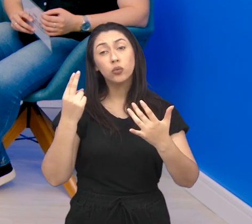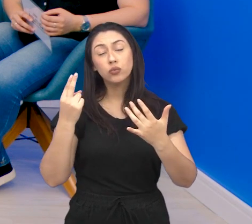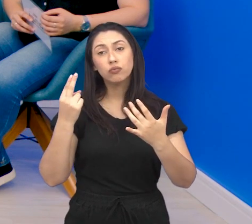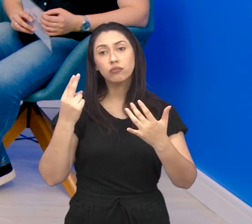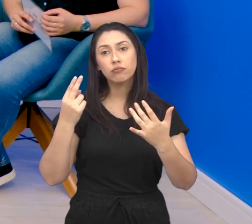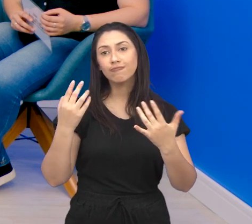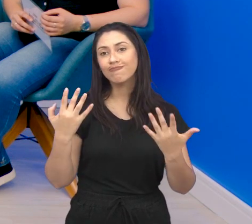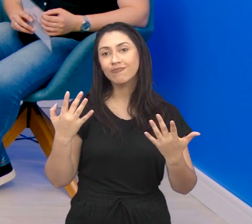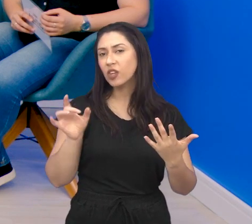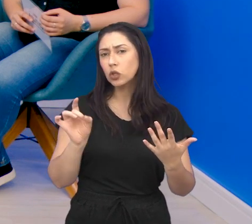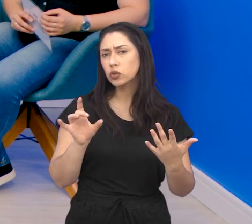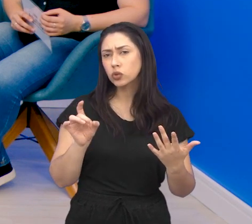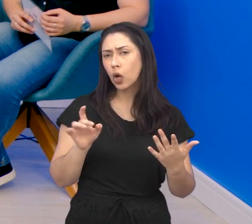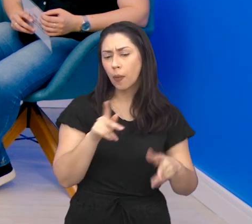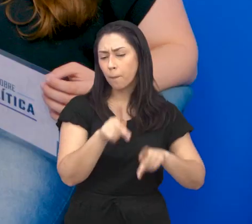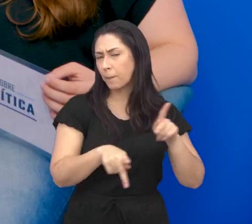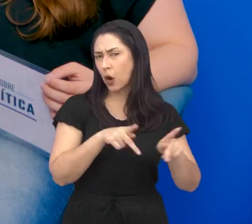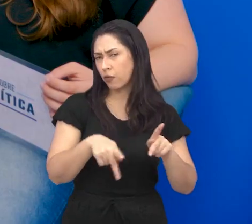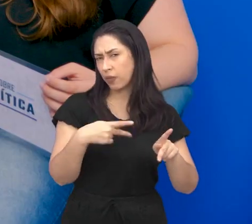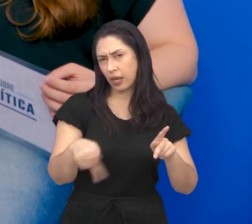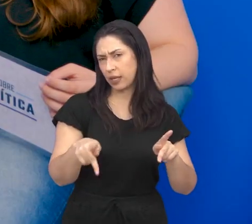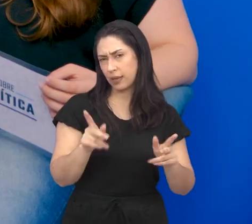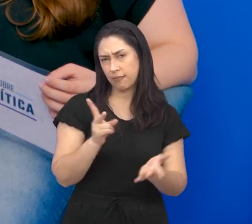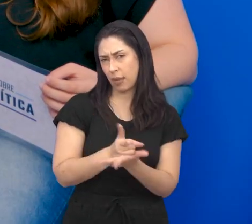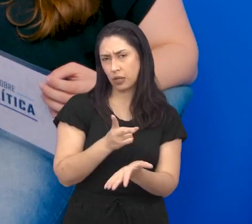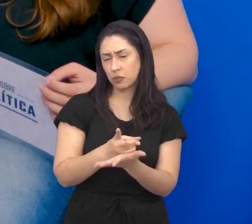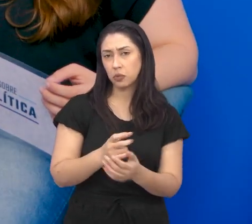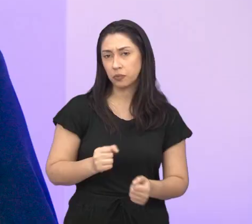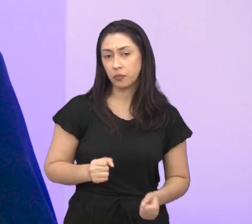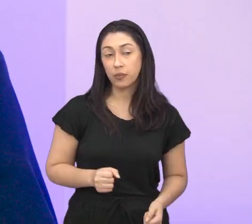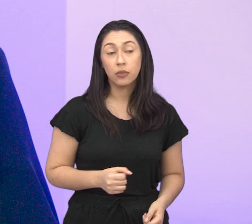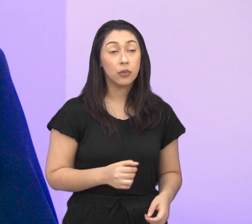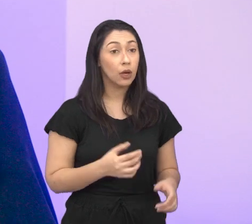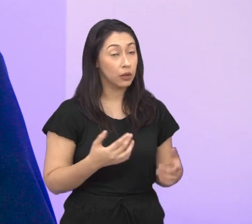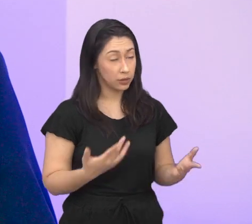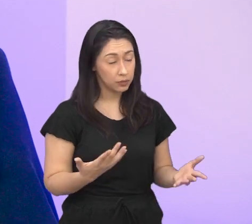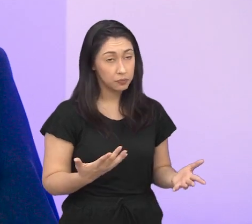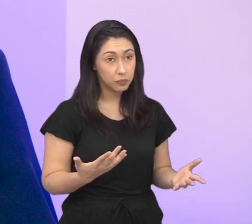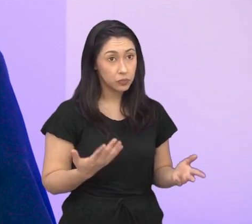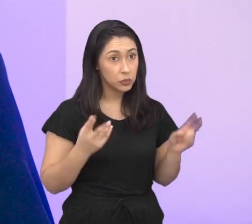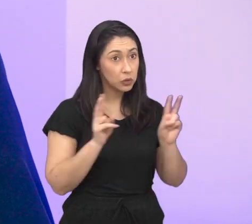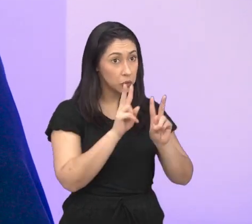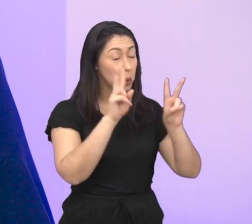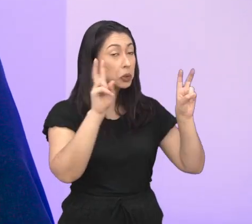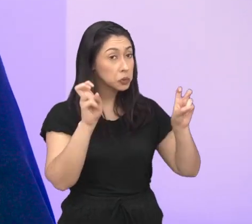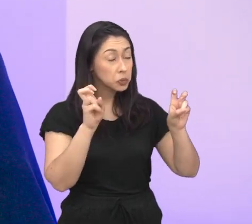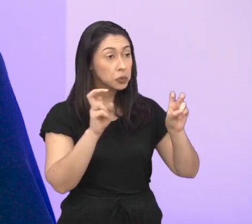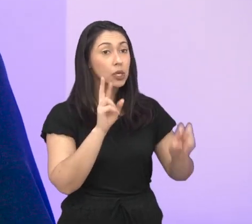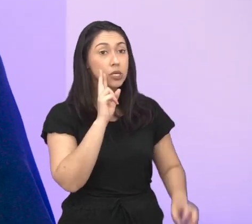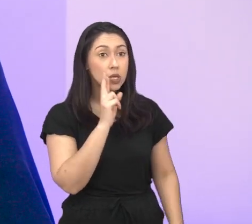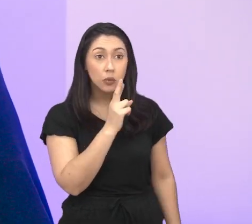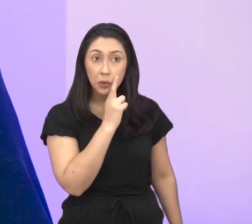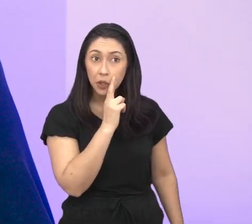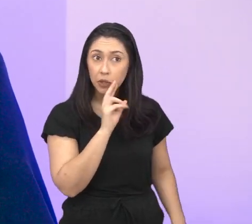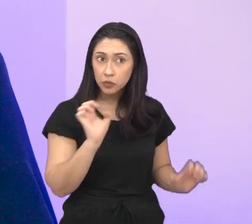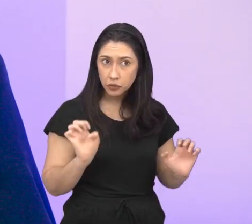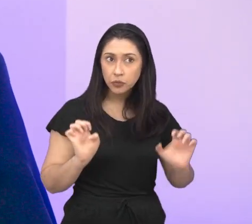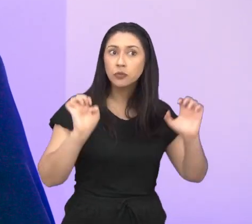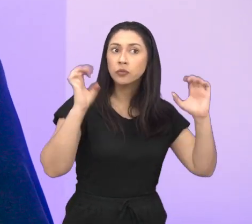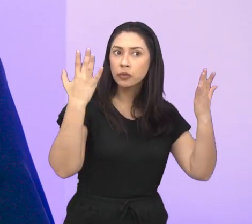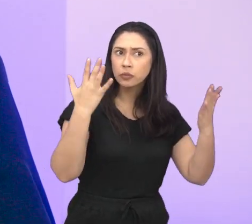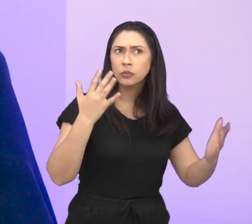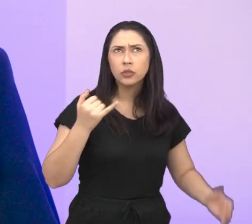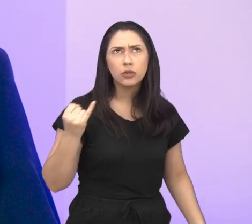sendo mais para joseenses e pessoas da região? A questão dos restaurantes e dos eventos, ela é